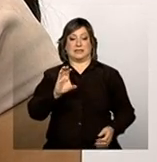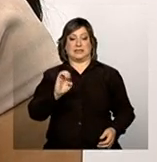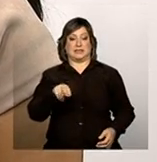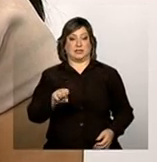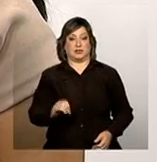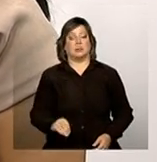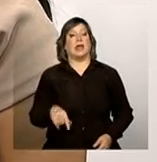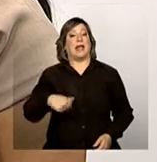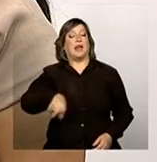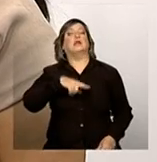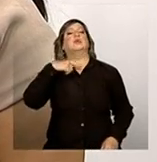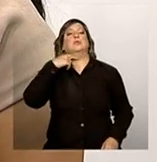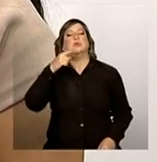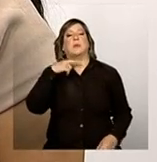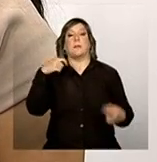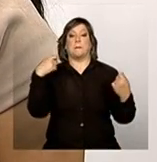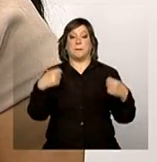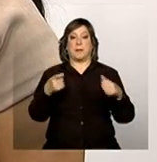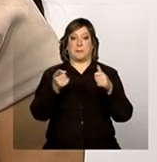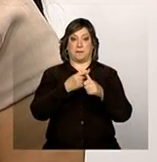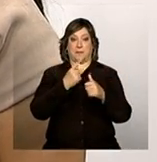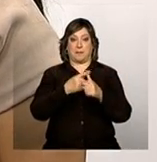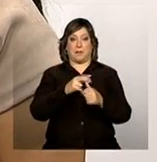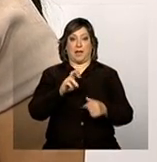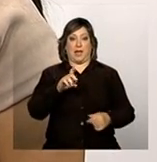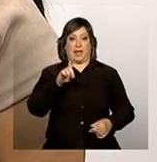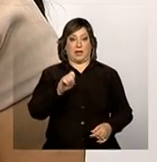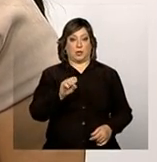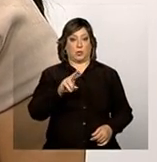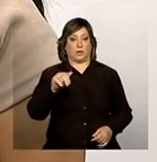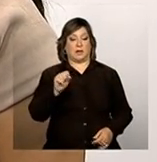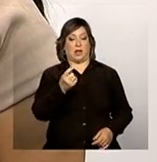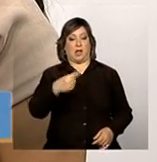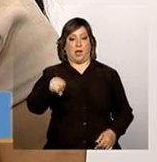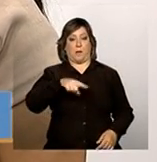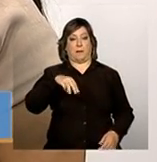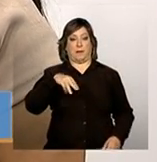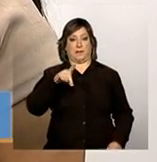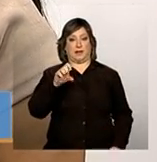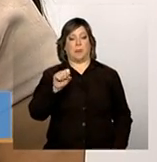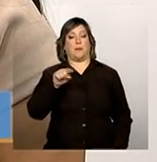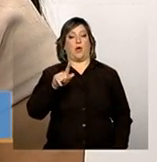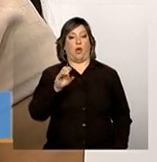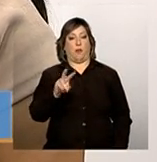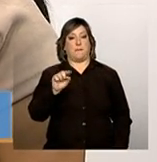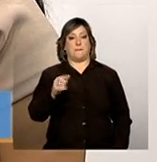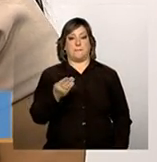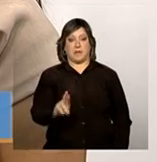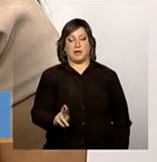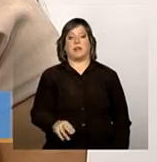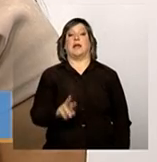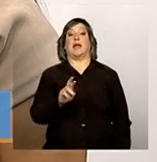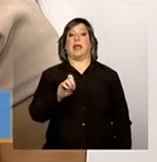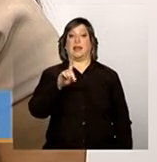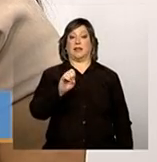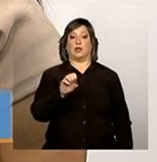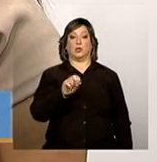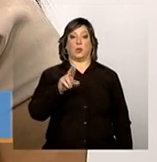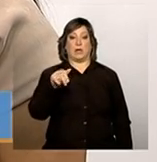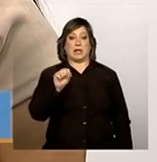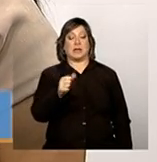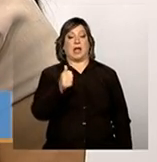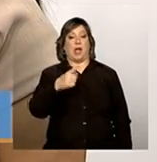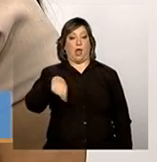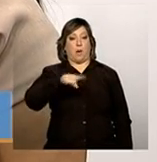devem ser encaminhadas por e-mail redesuas, arroba mds.gov.br. Mais uma vez, redesuas,